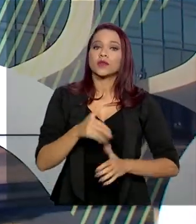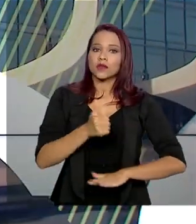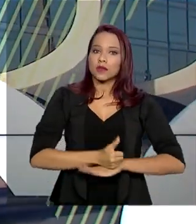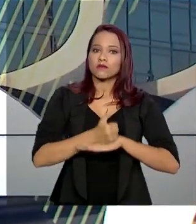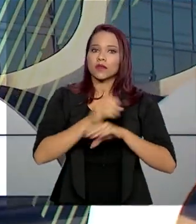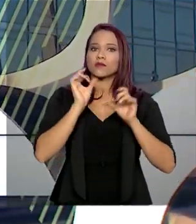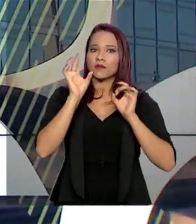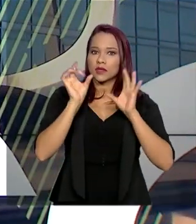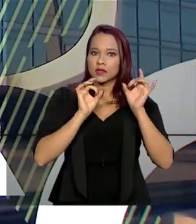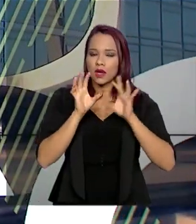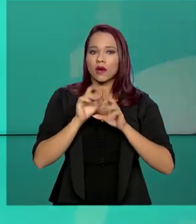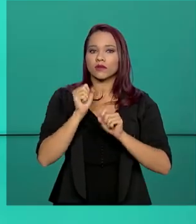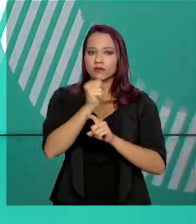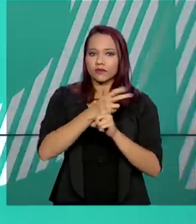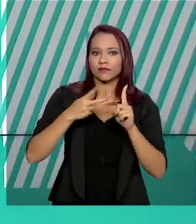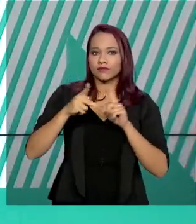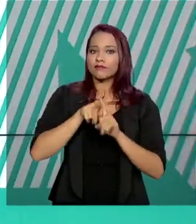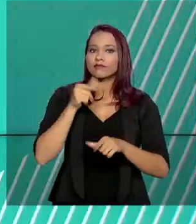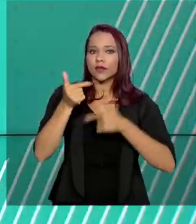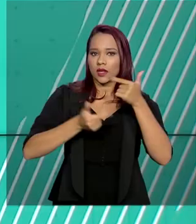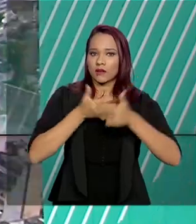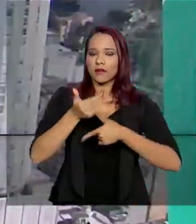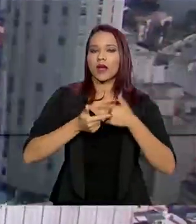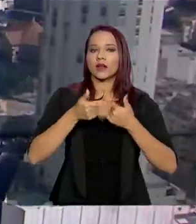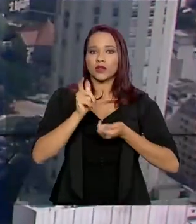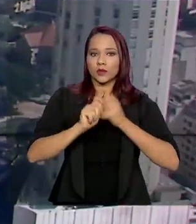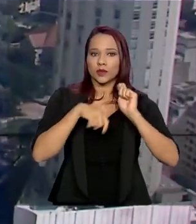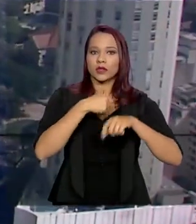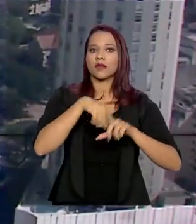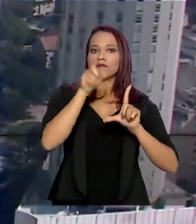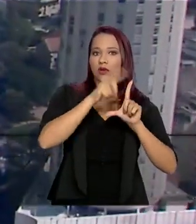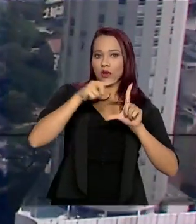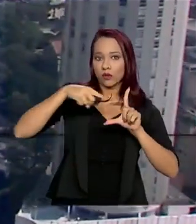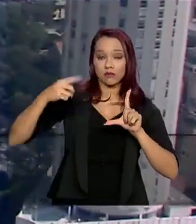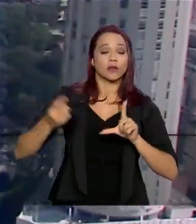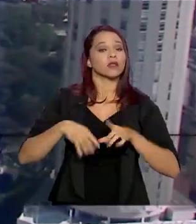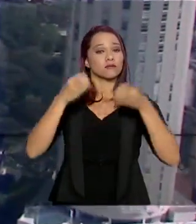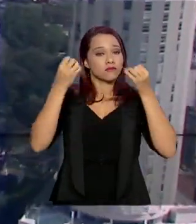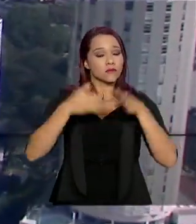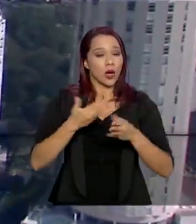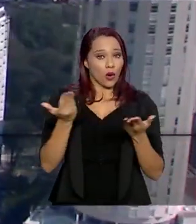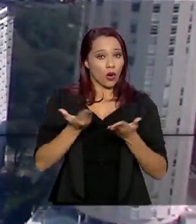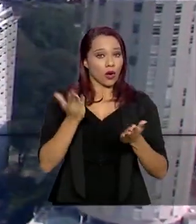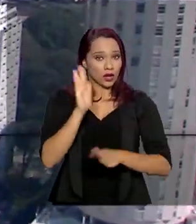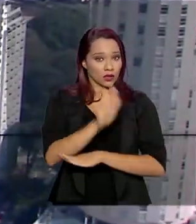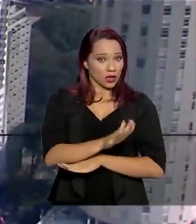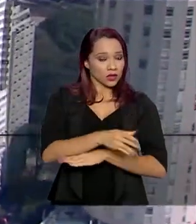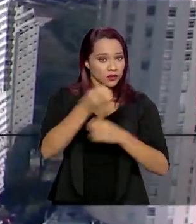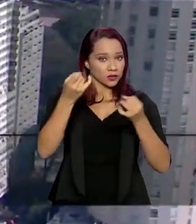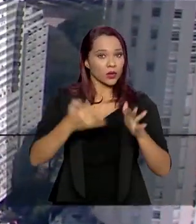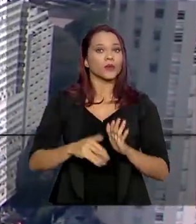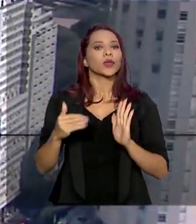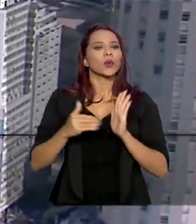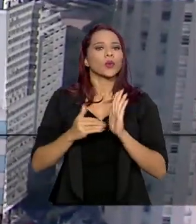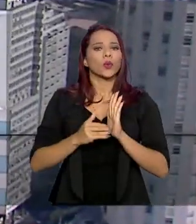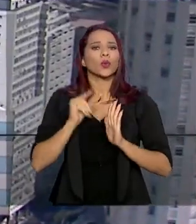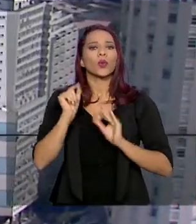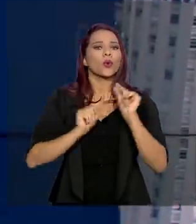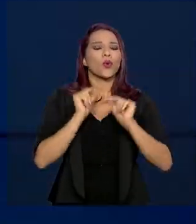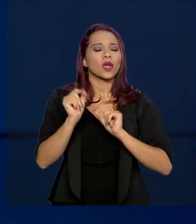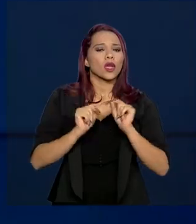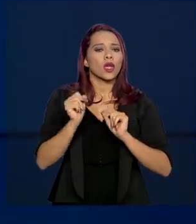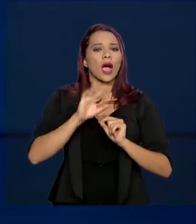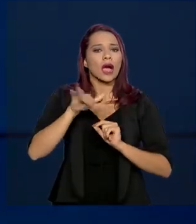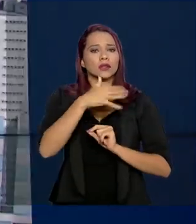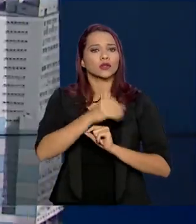especial de Previdência e Trabalho do Ministério da Economia, Rogério Marinho, falou agora à tarde sobre as últimas medidas tomadas